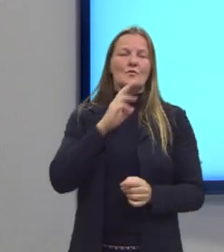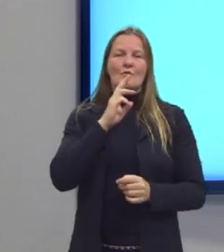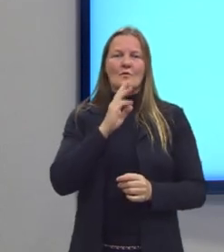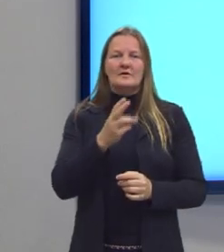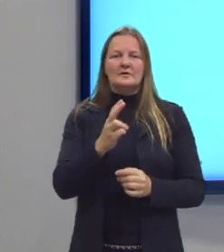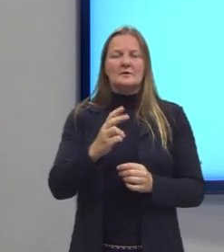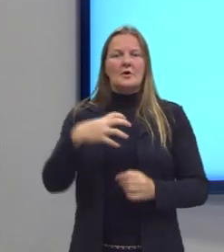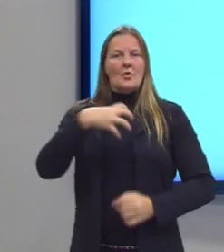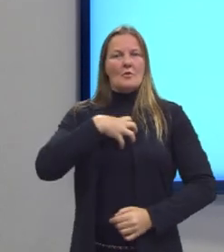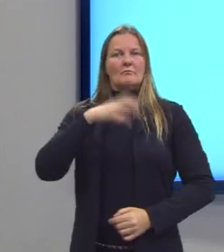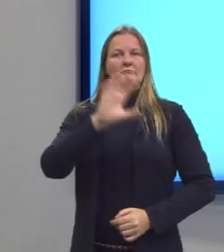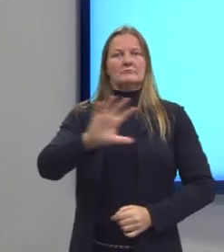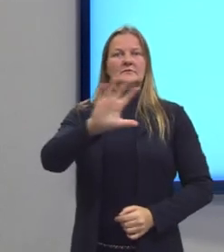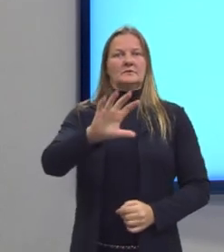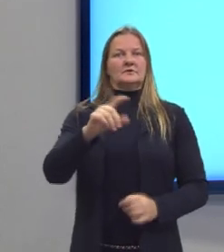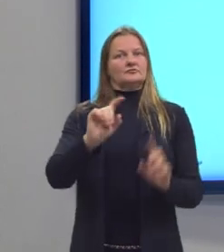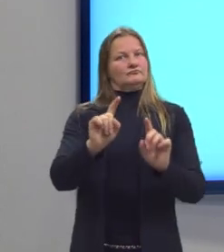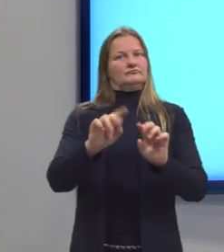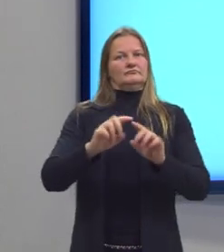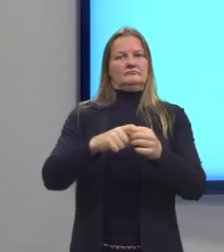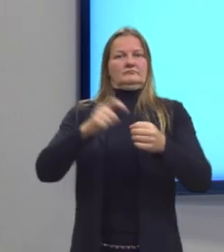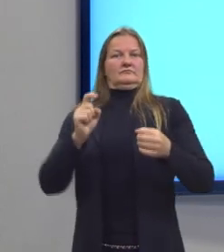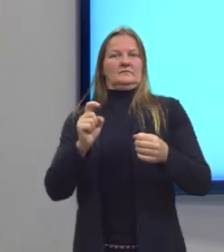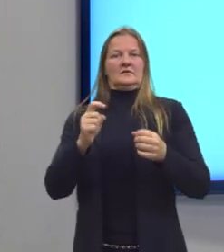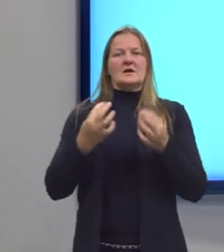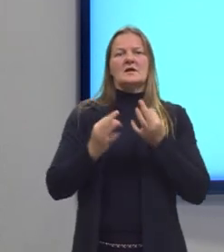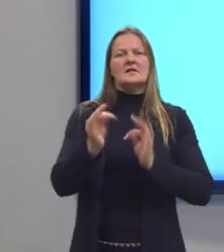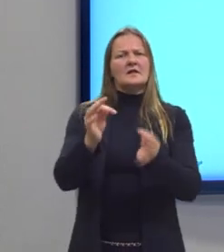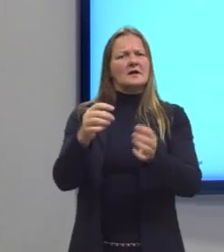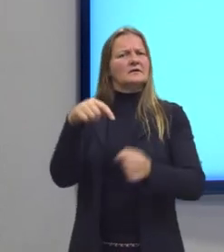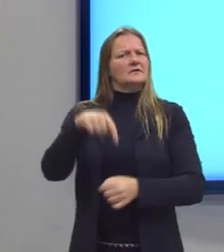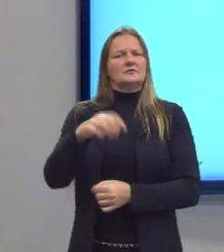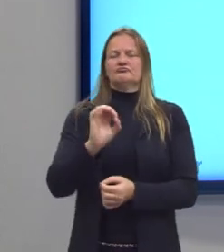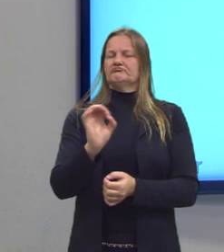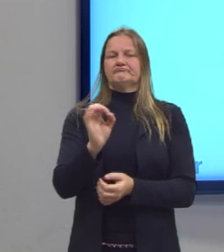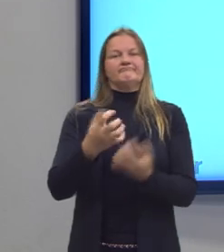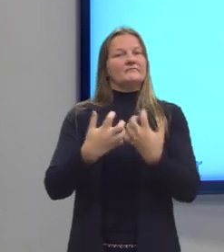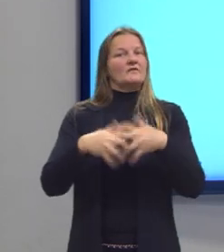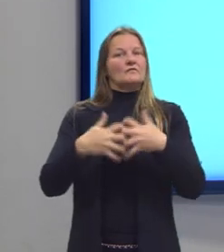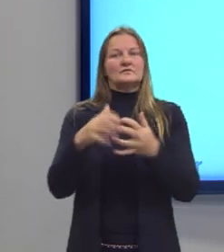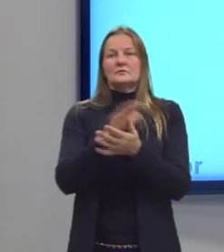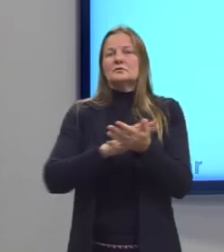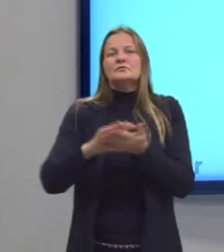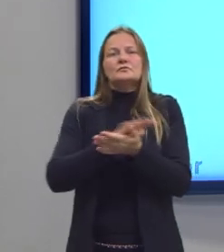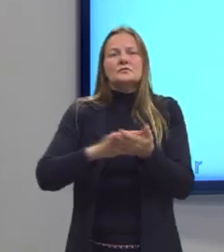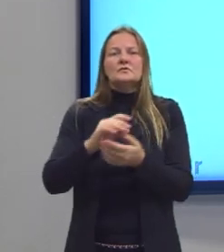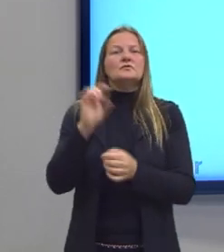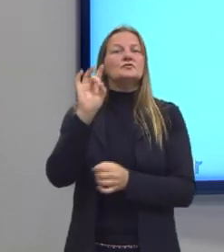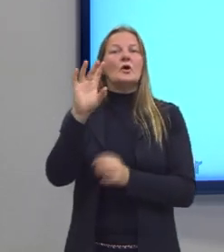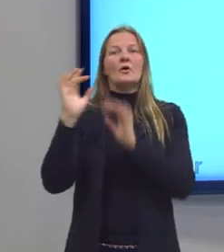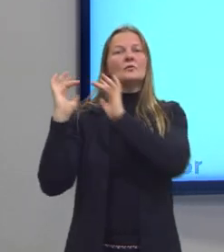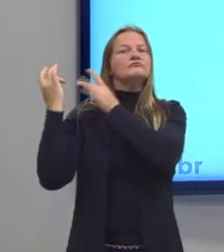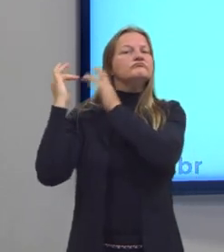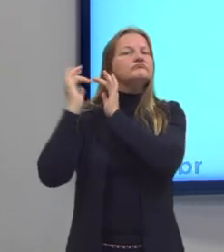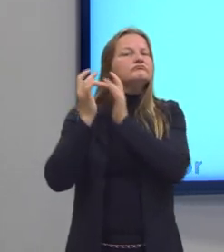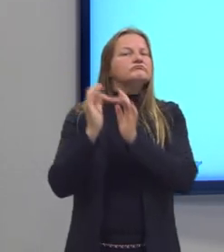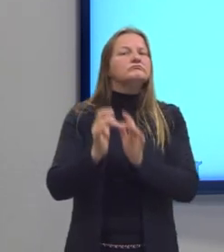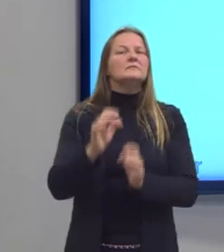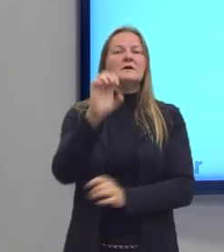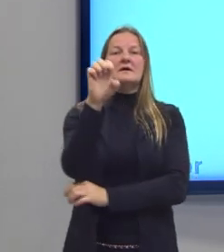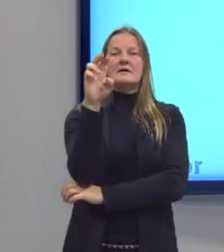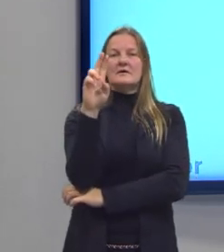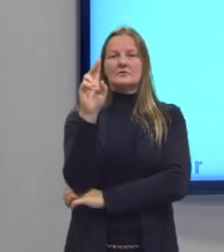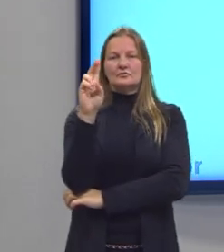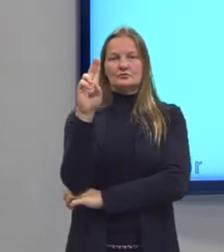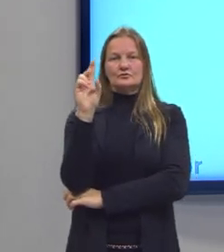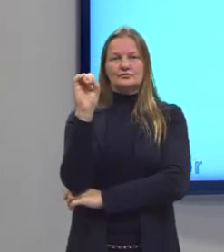pragmático. As escolas técnicas não funcionam nesse período. Apenas o saber erudito. Até porque os jesuítas,